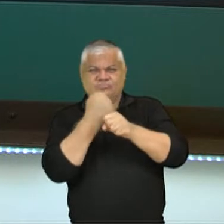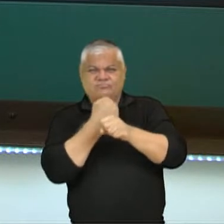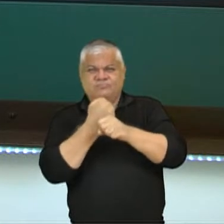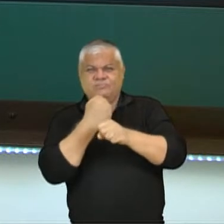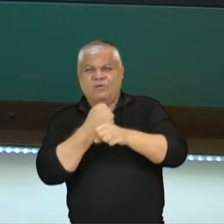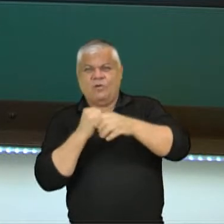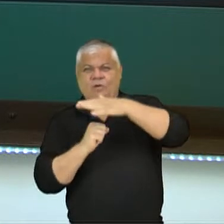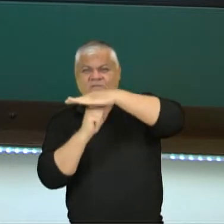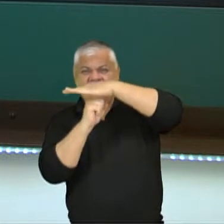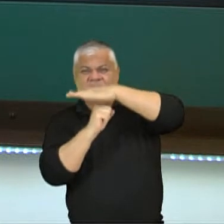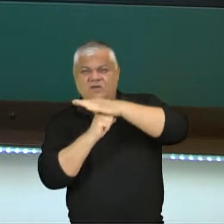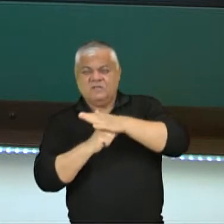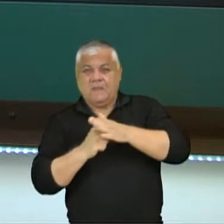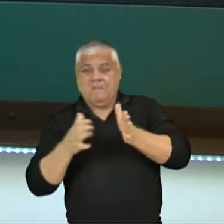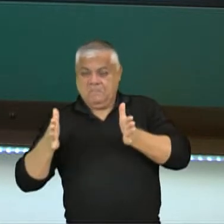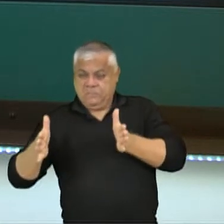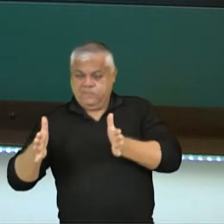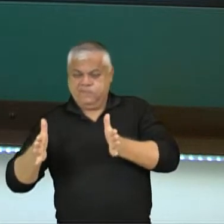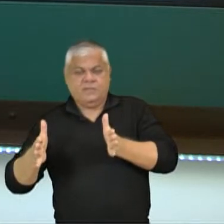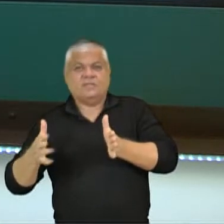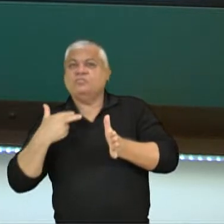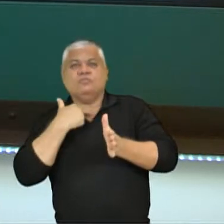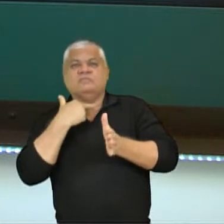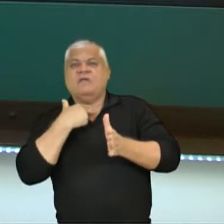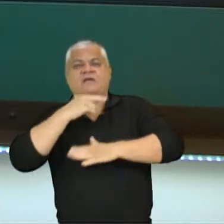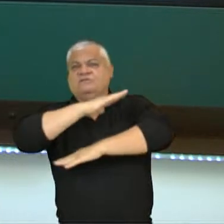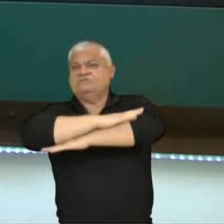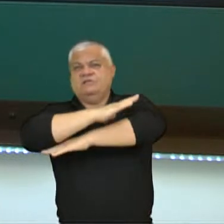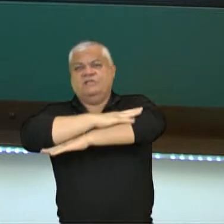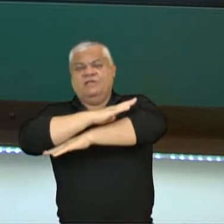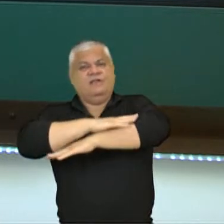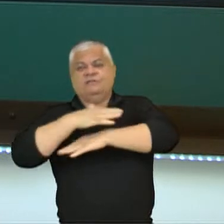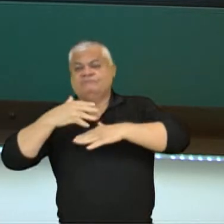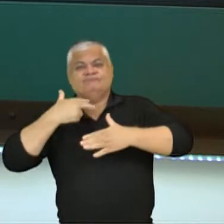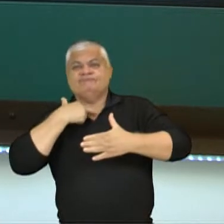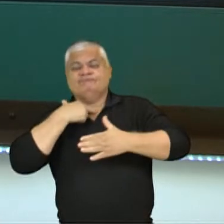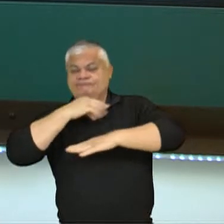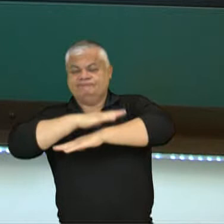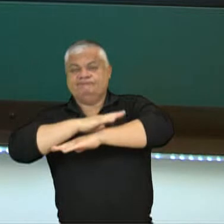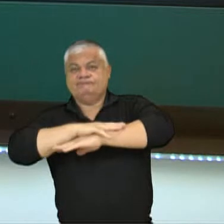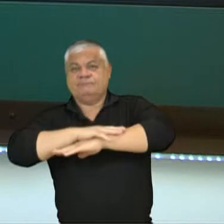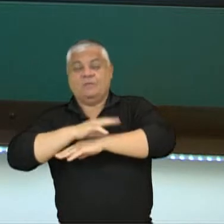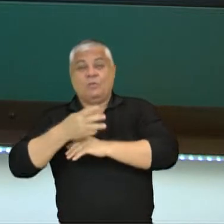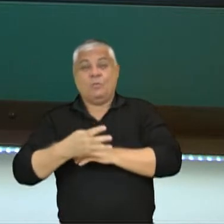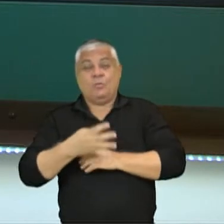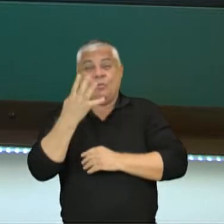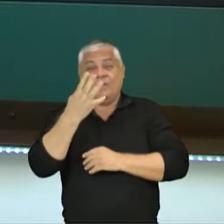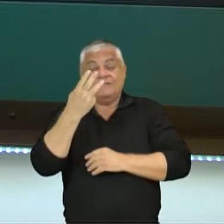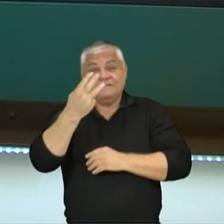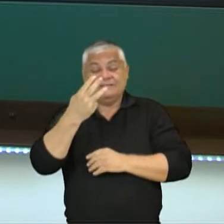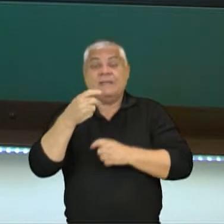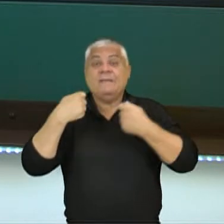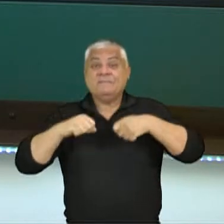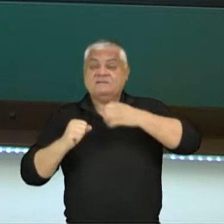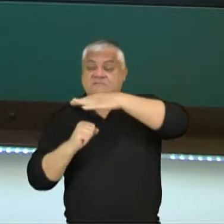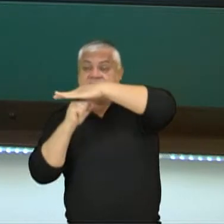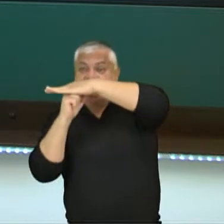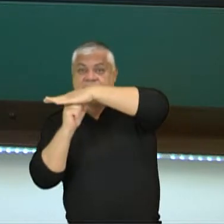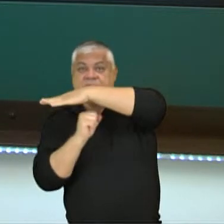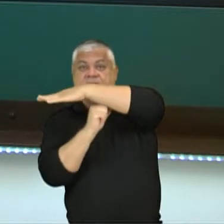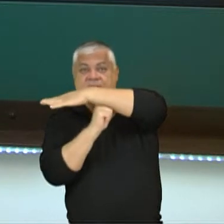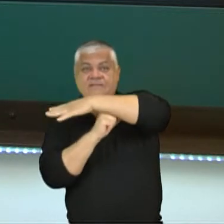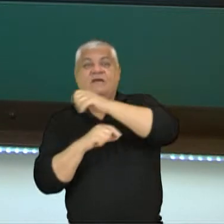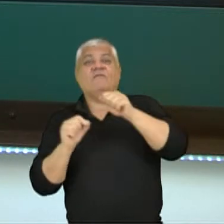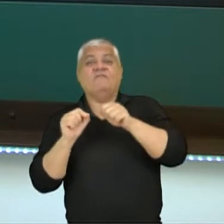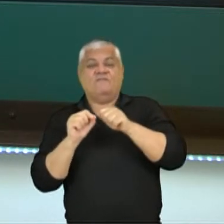exige paredes grossas, não tem como fazer janelas. Então, como existe 43 metros e precisa de muita sustentação, então